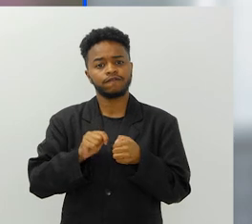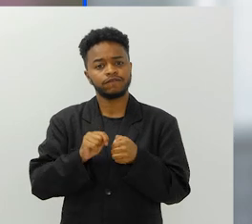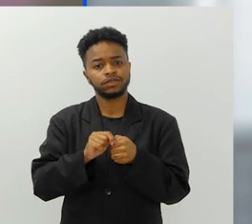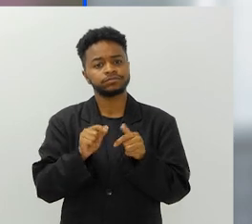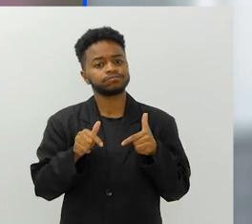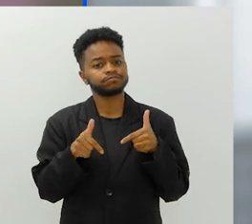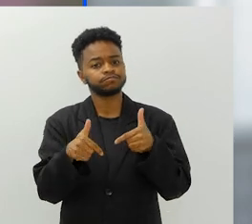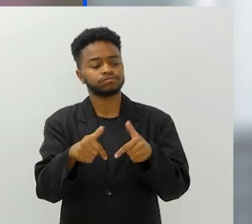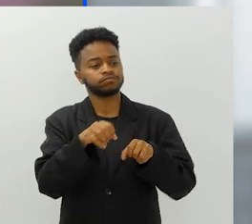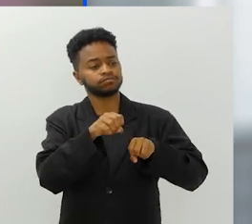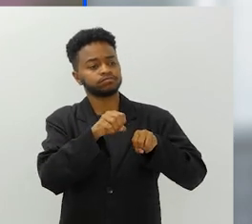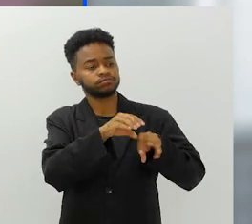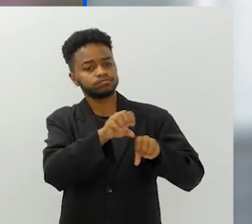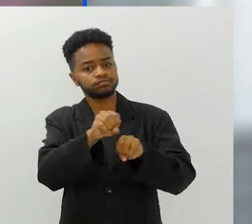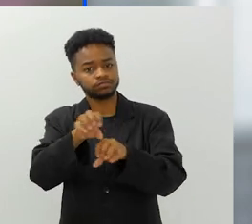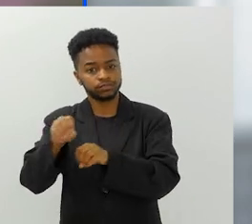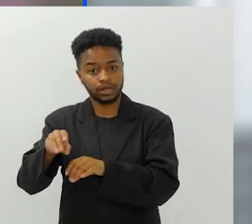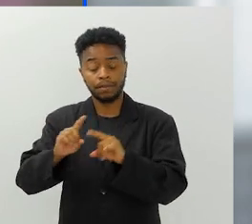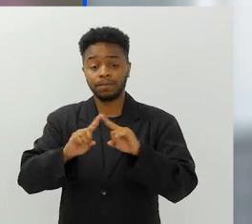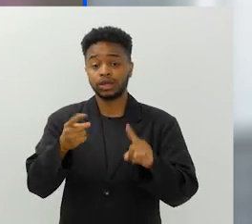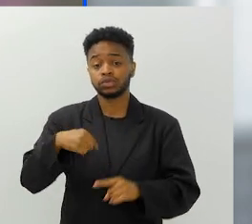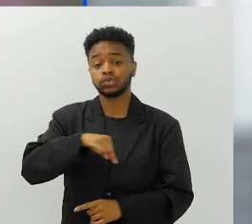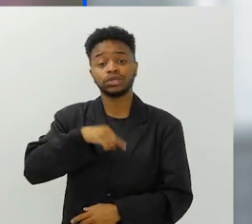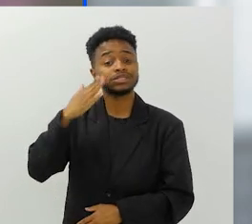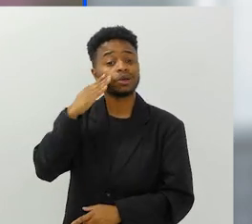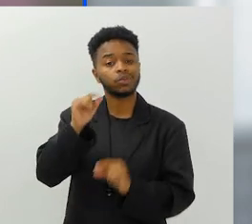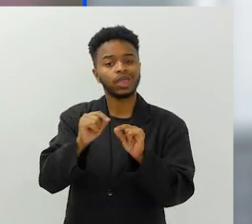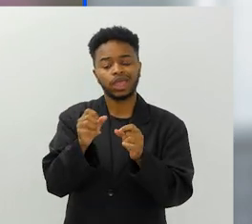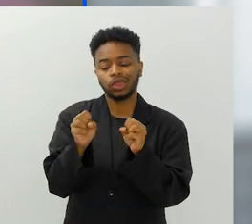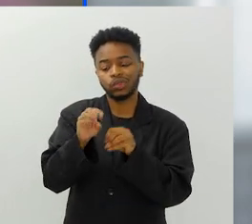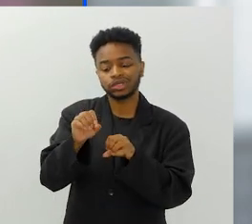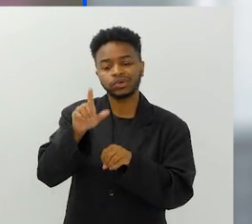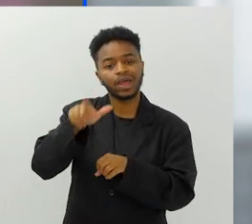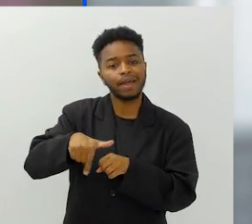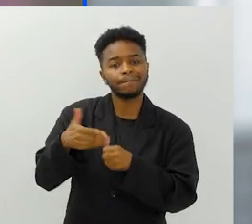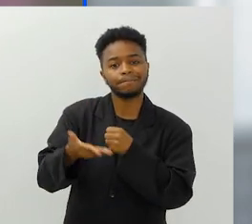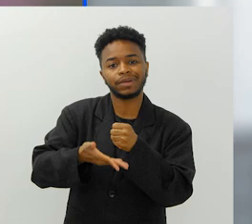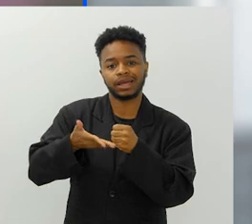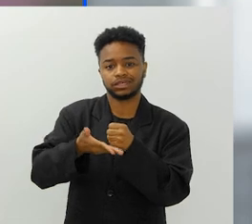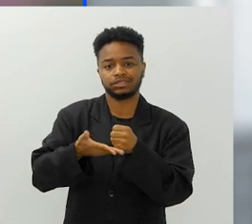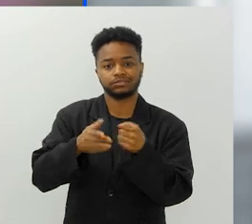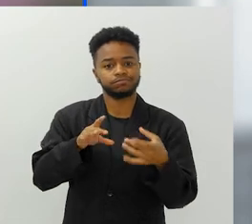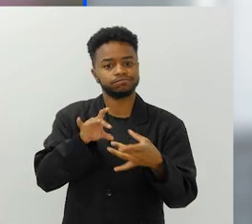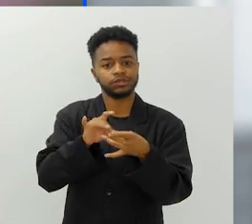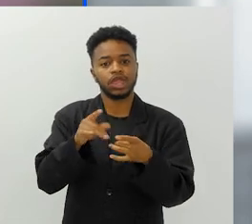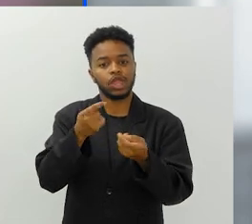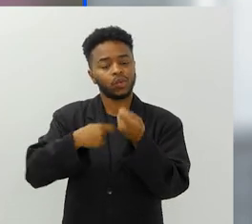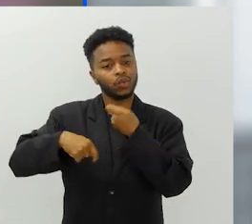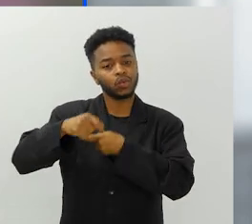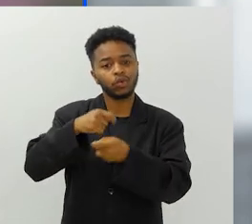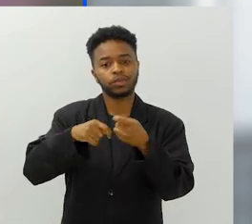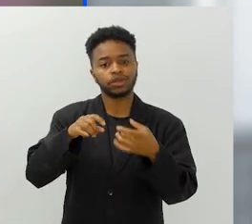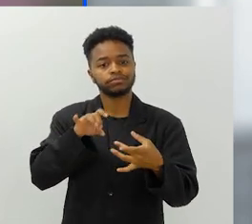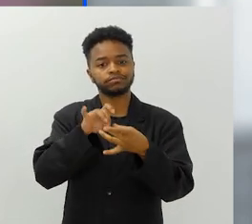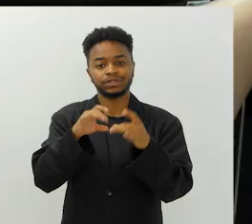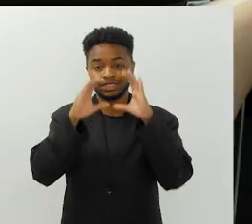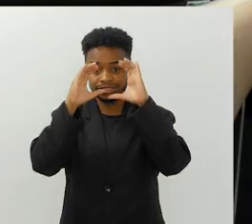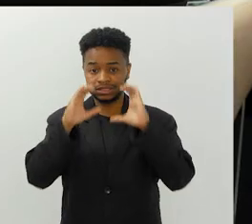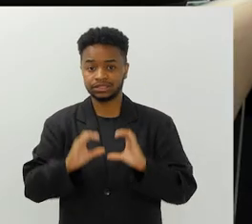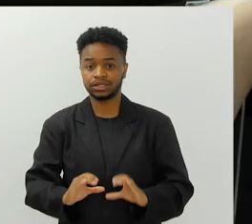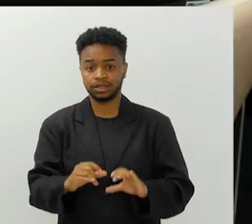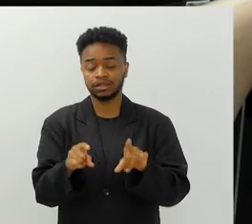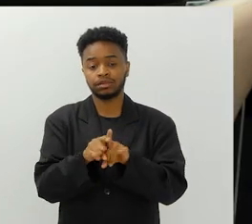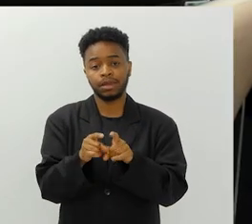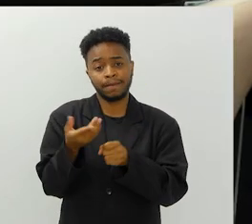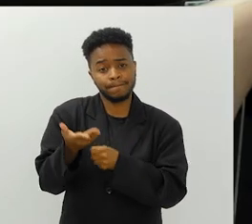nós podemos ir educando. E educação, nós sabemos, né? É a base de tudo. É a base da economia, é a base